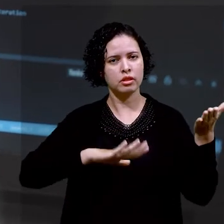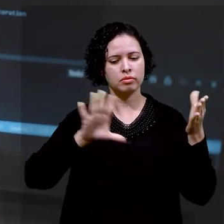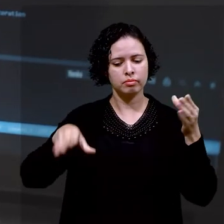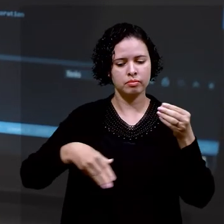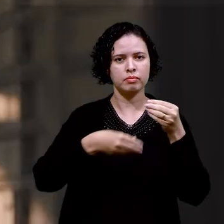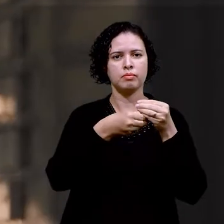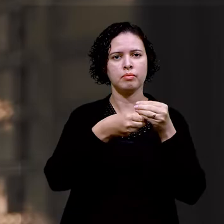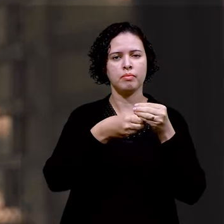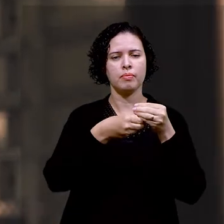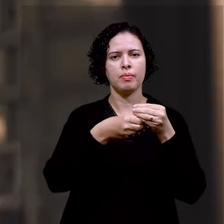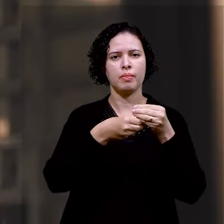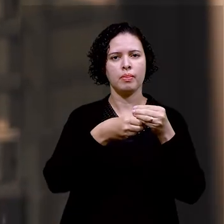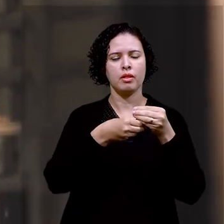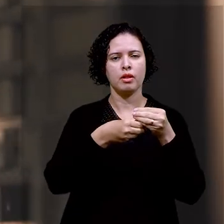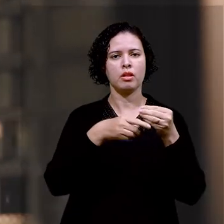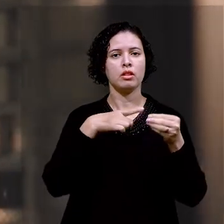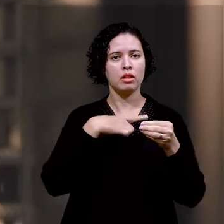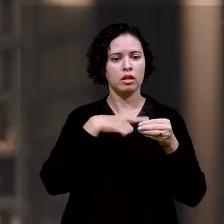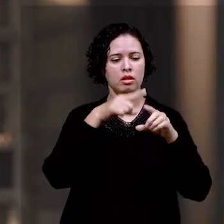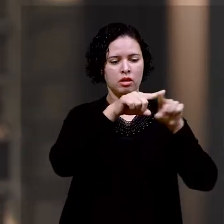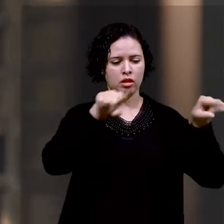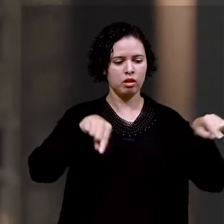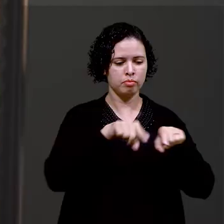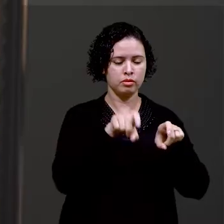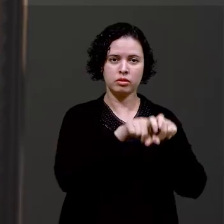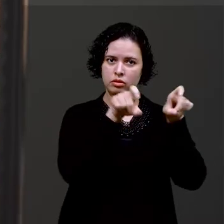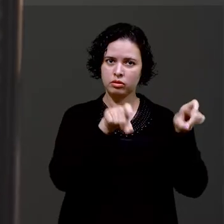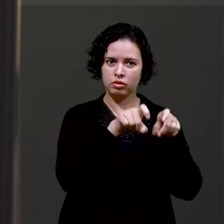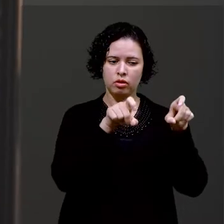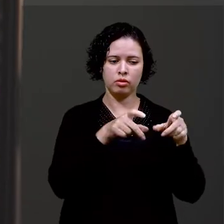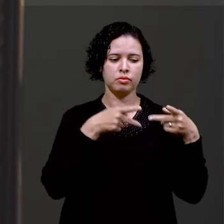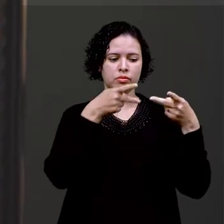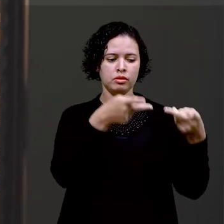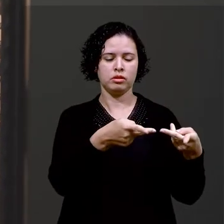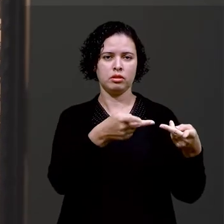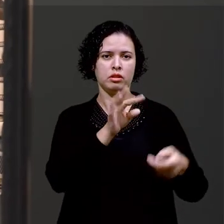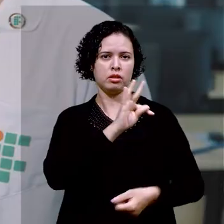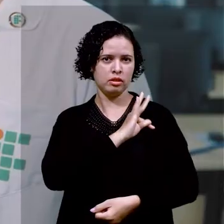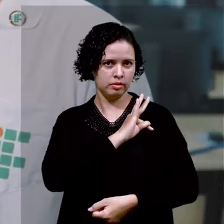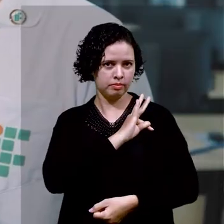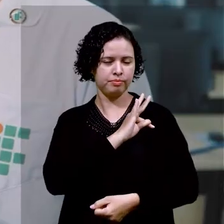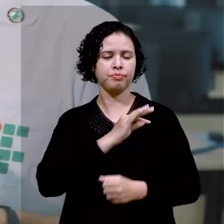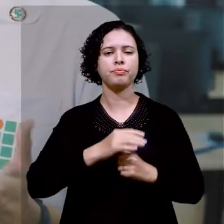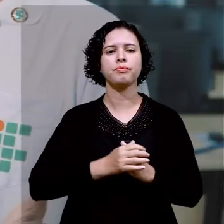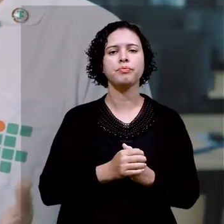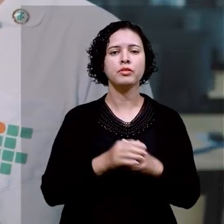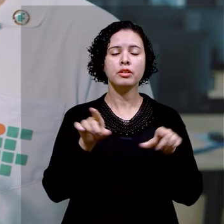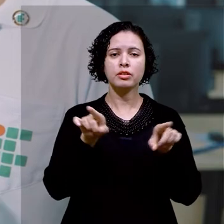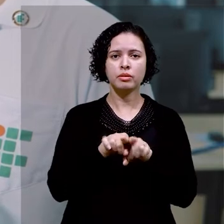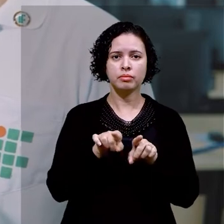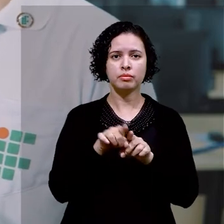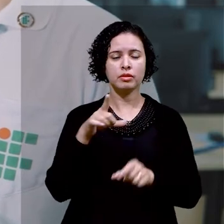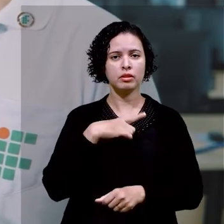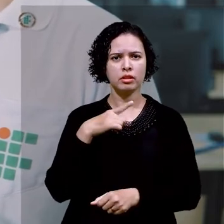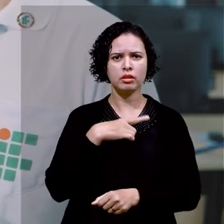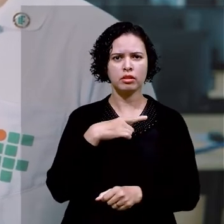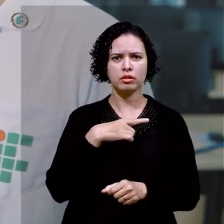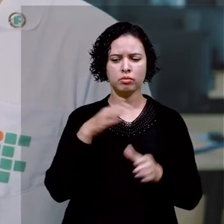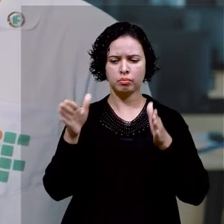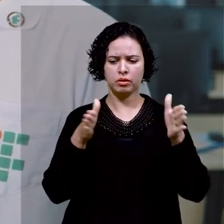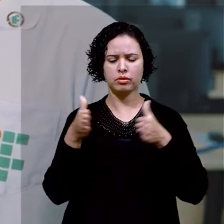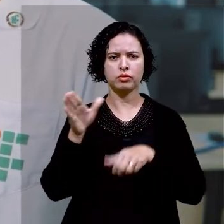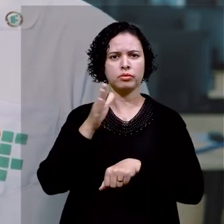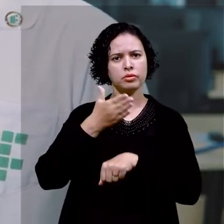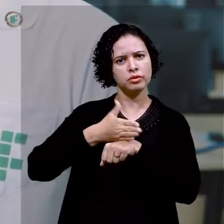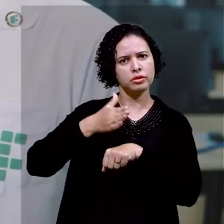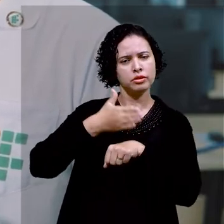complementares, têm os laboratórios que a gente faz, as visitas técnicas que a gente faz e tem o tempo que ele vai fazer de